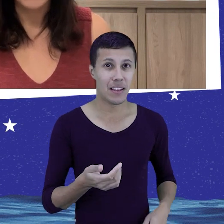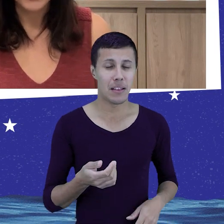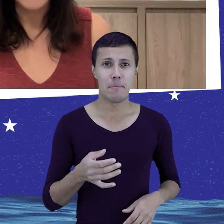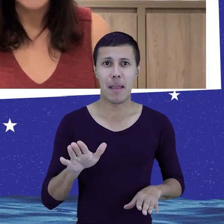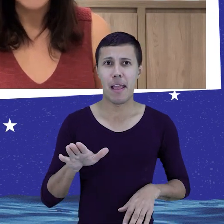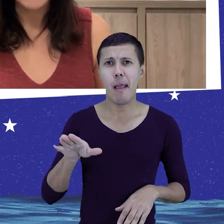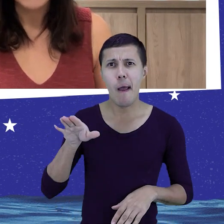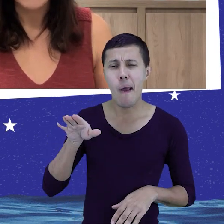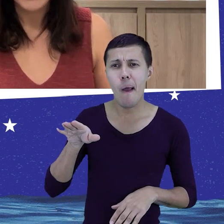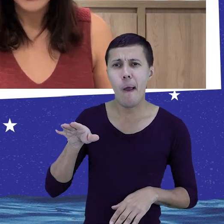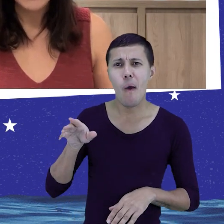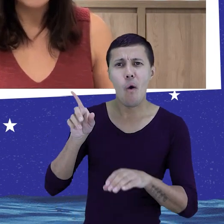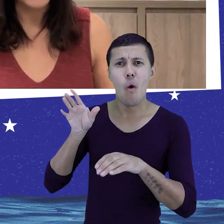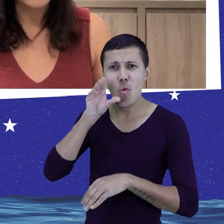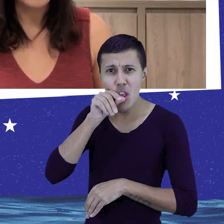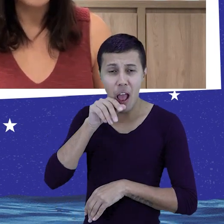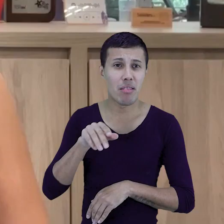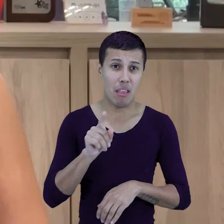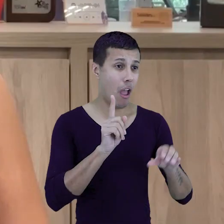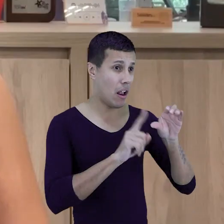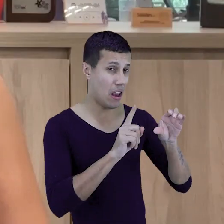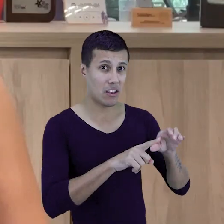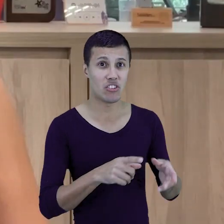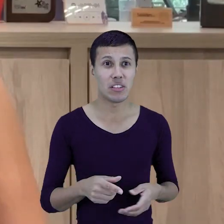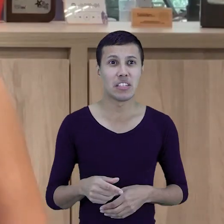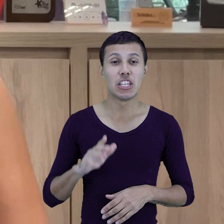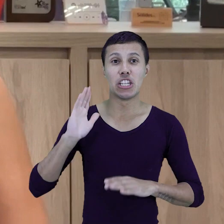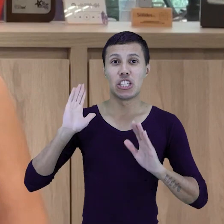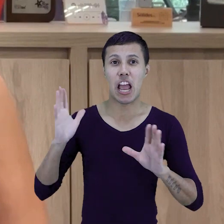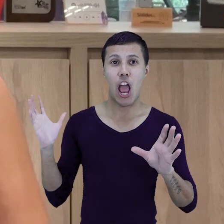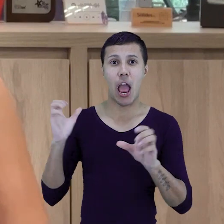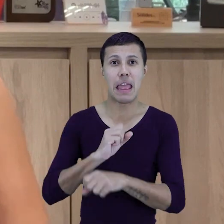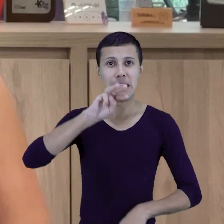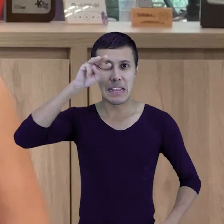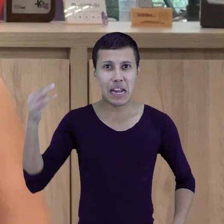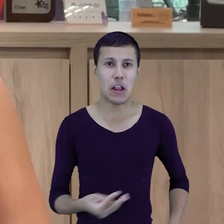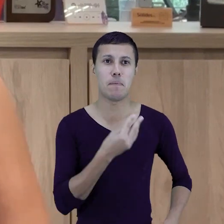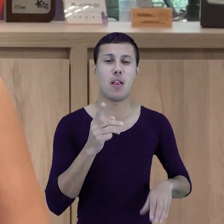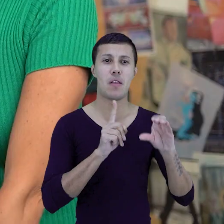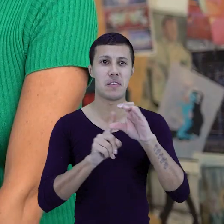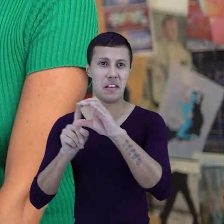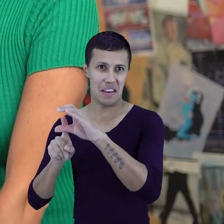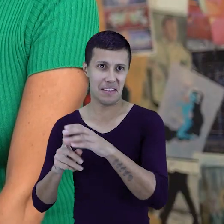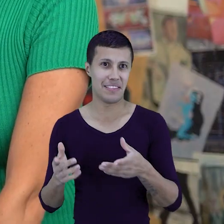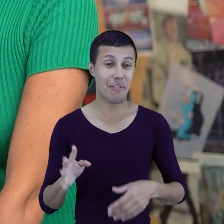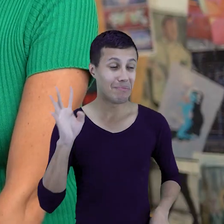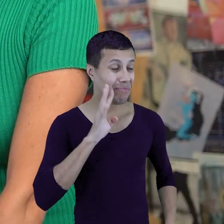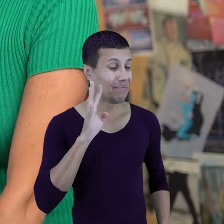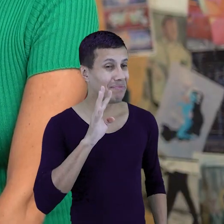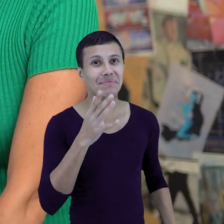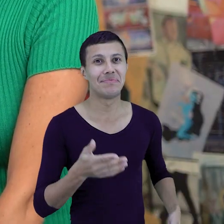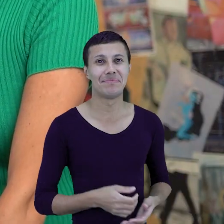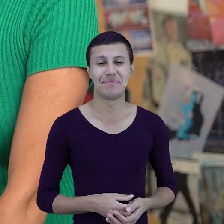De colaboradores? É, não. De clientes. Ah, a gente já tá batendo 3 milhões de vidas. Que legal, que